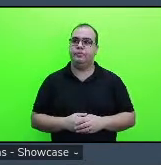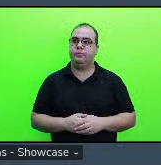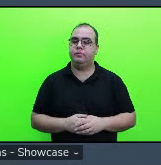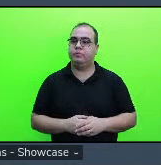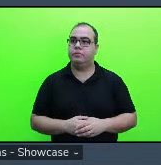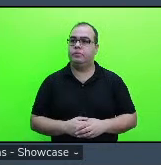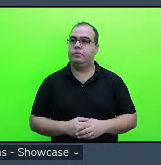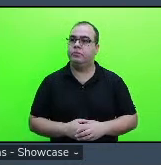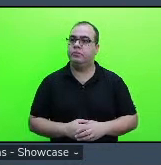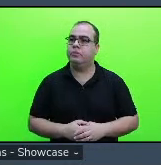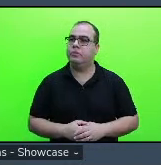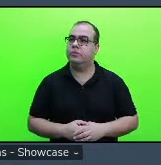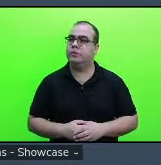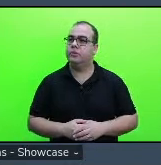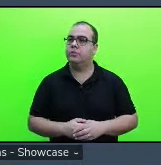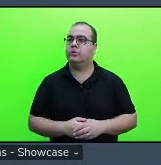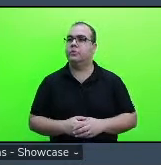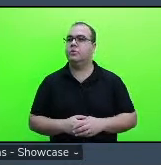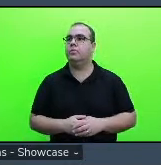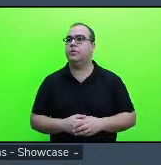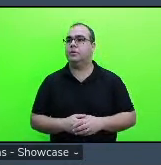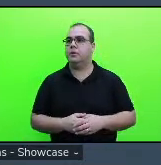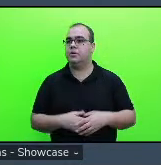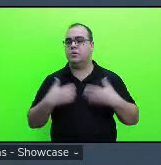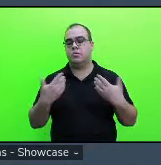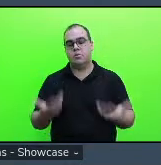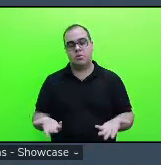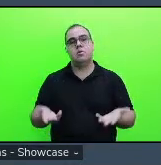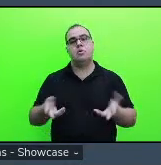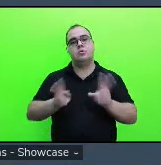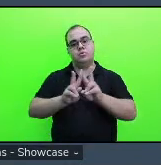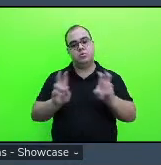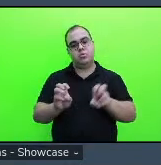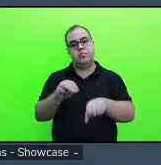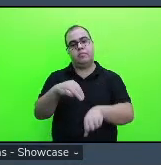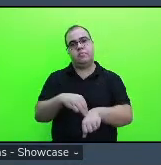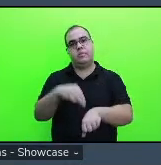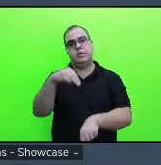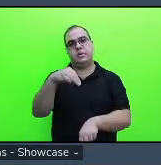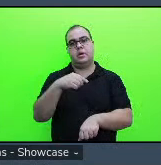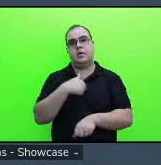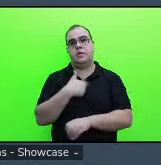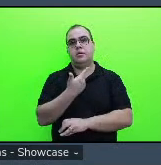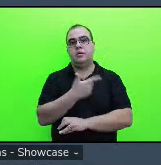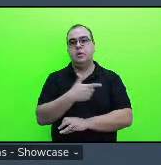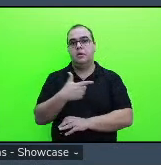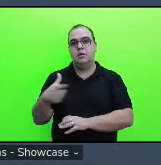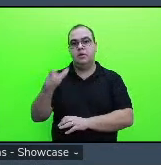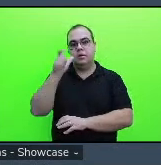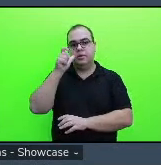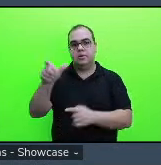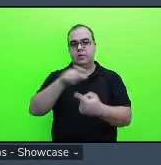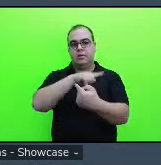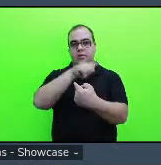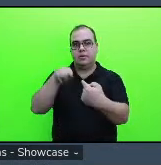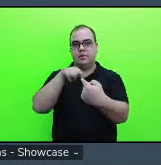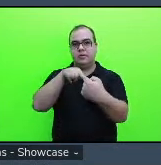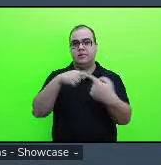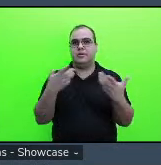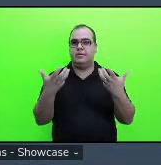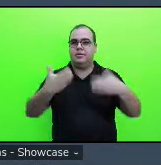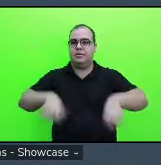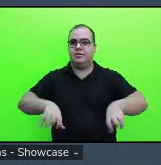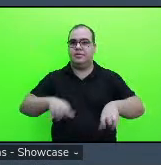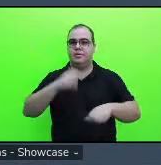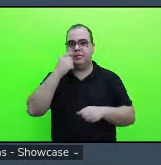Obrigada Alex sobre o mestrado eu não tenho intenção não eu até fiz uma disciplina